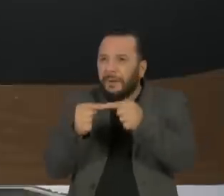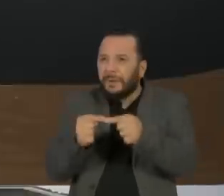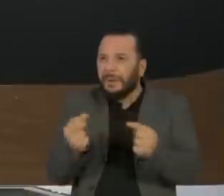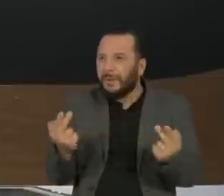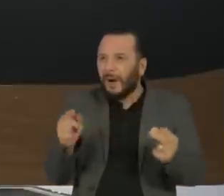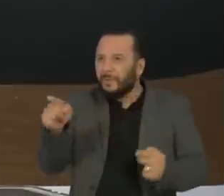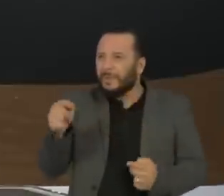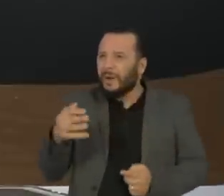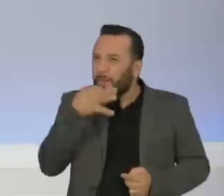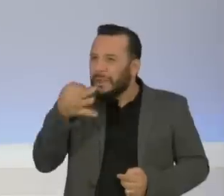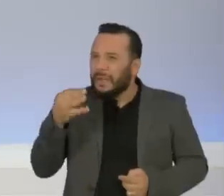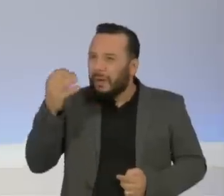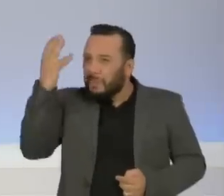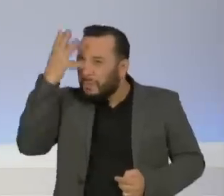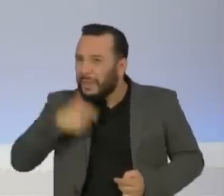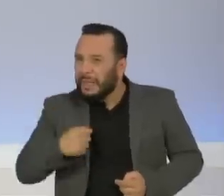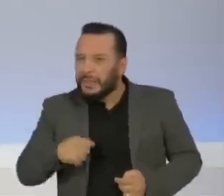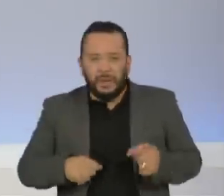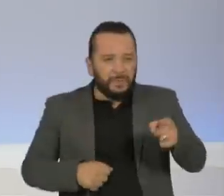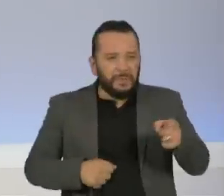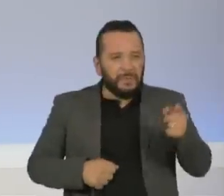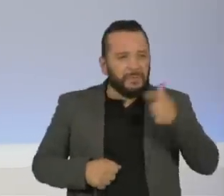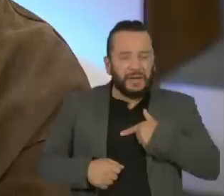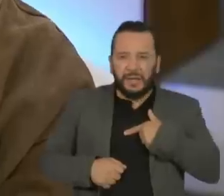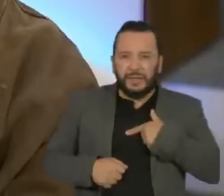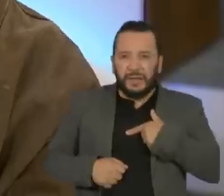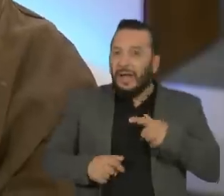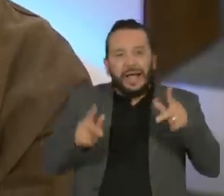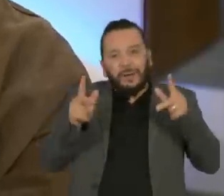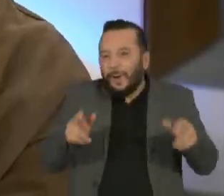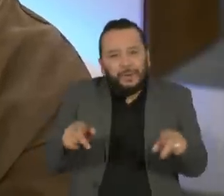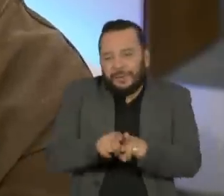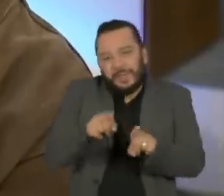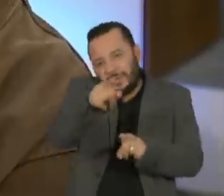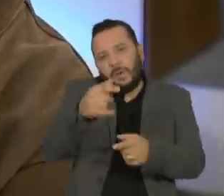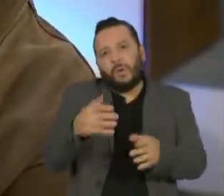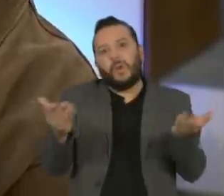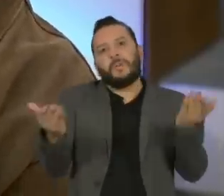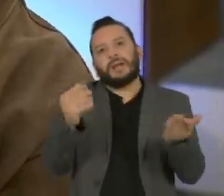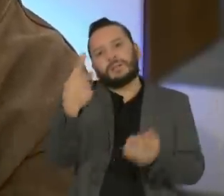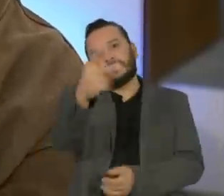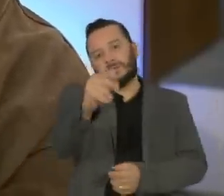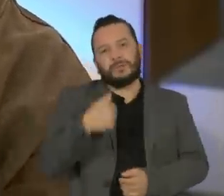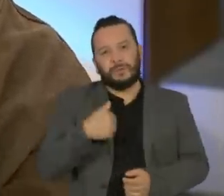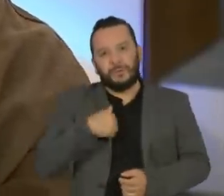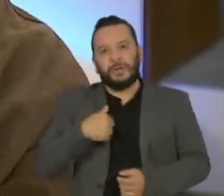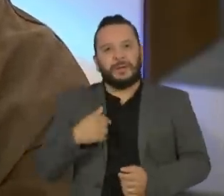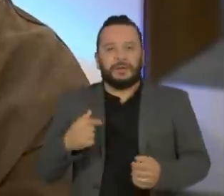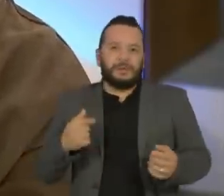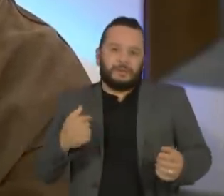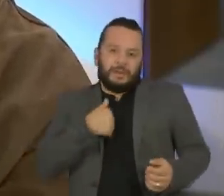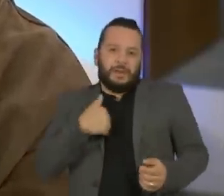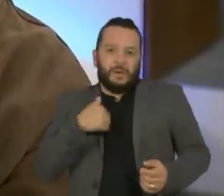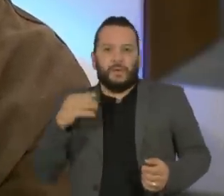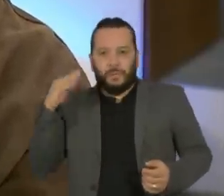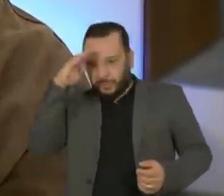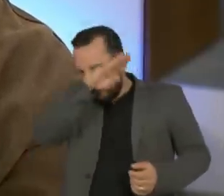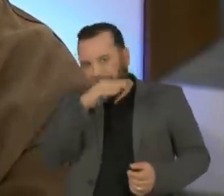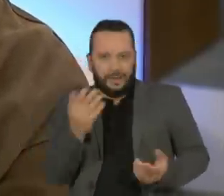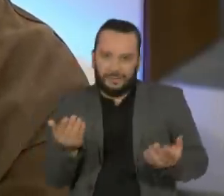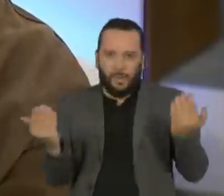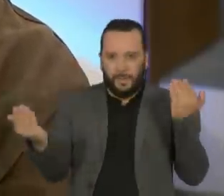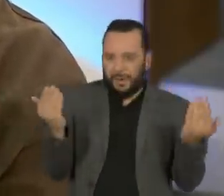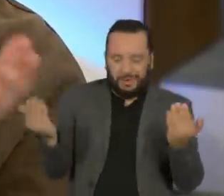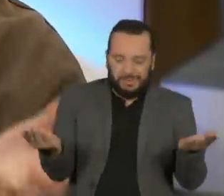então são coisas que não... Em outras palavras, eu acho que essas características de gerar ódio, não porque eu seja uma